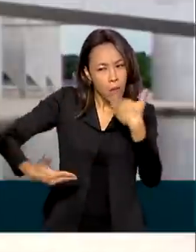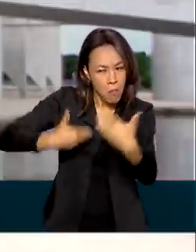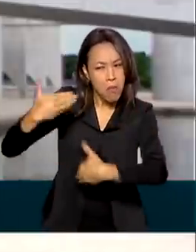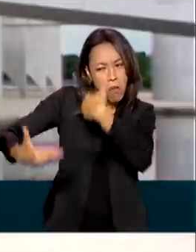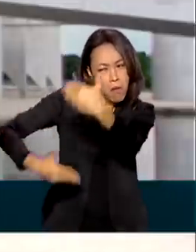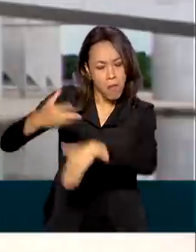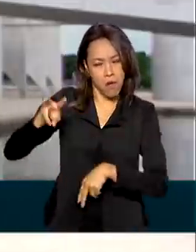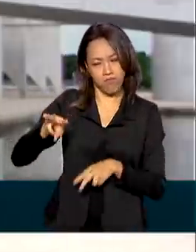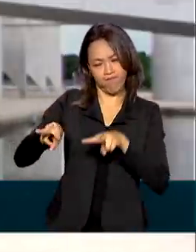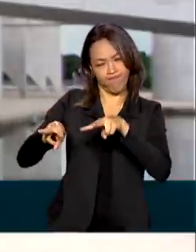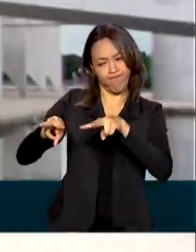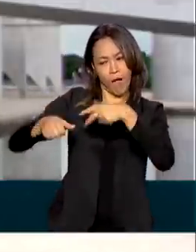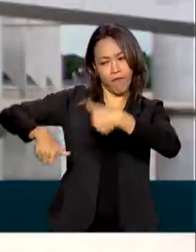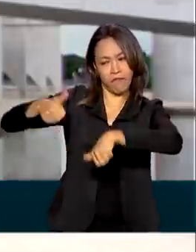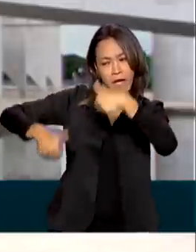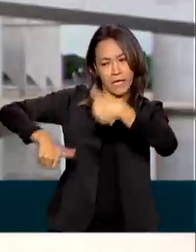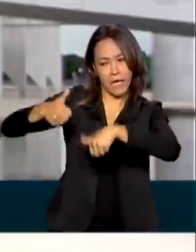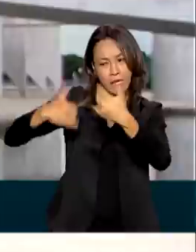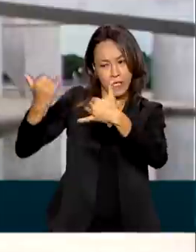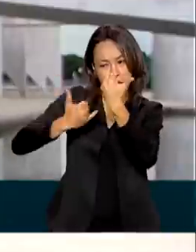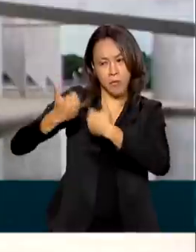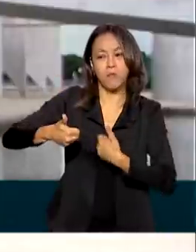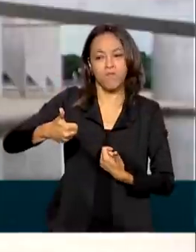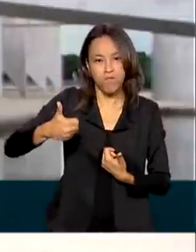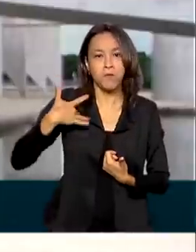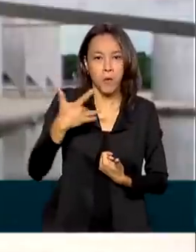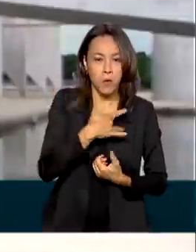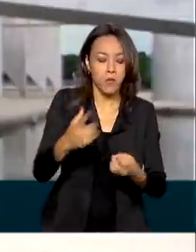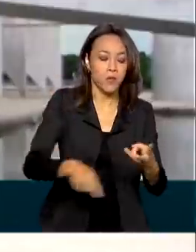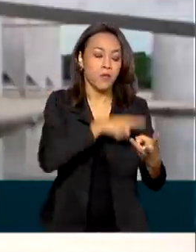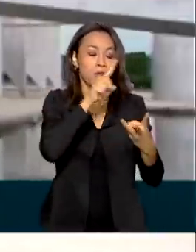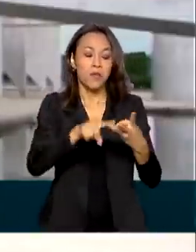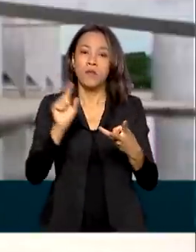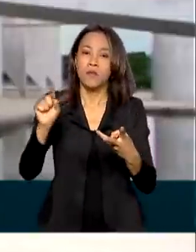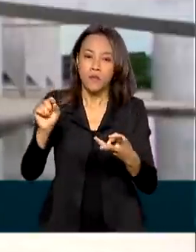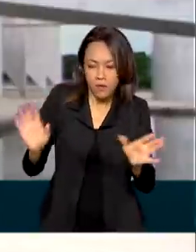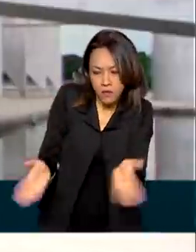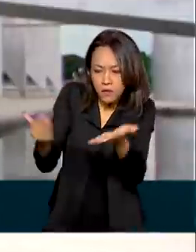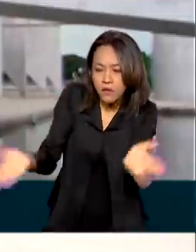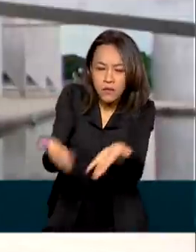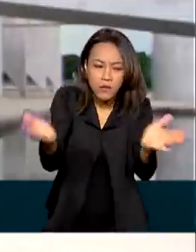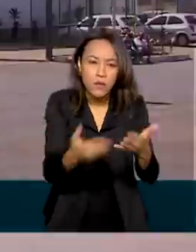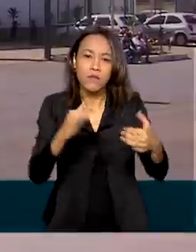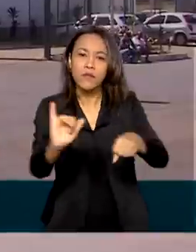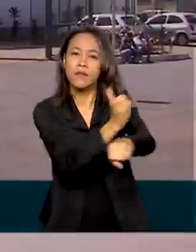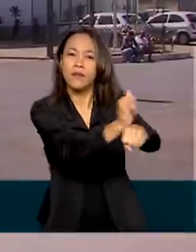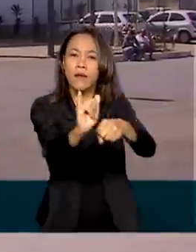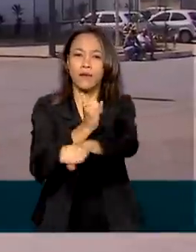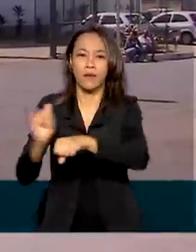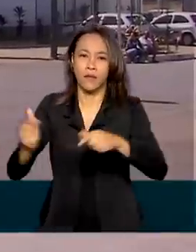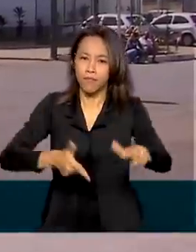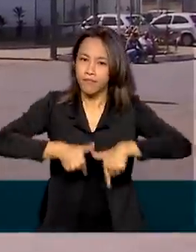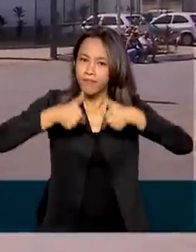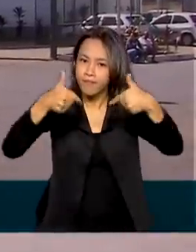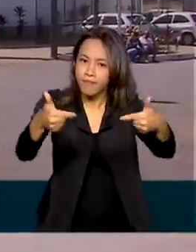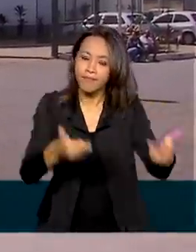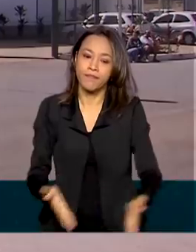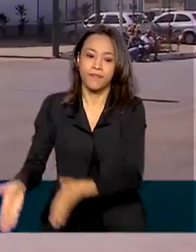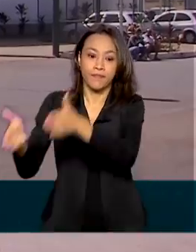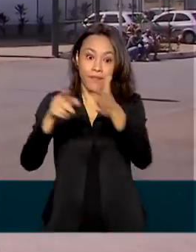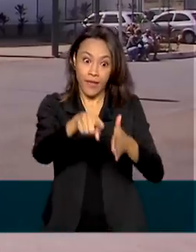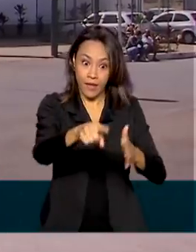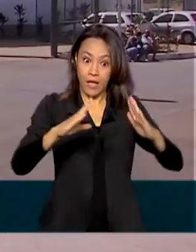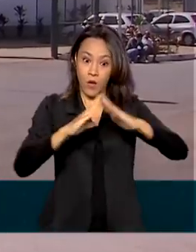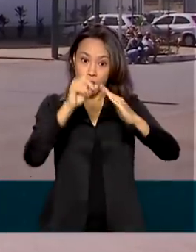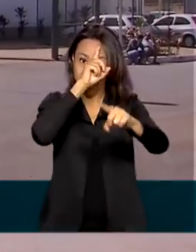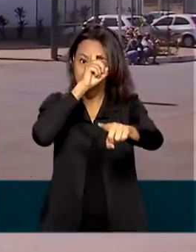é avaliado com base nos indicadores de saúde e o incentivo às ações estratégicas. Considerada como a porta de entrada